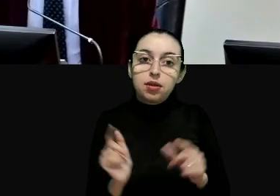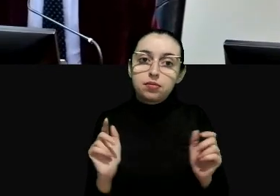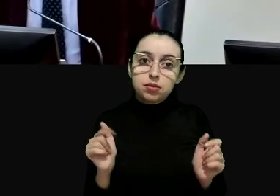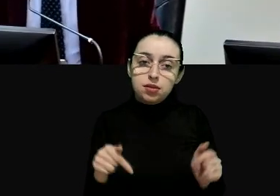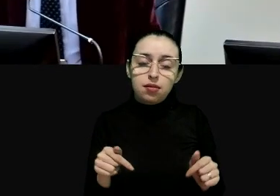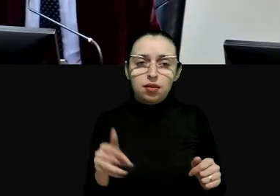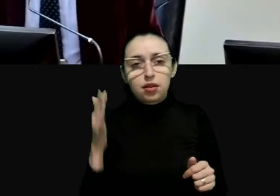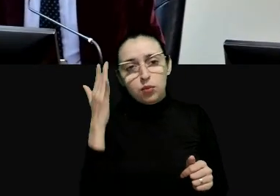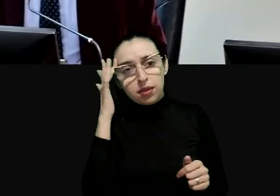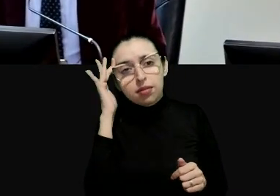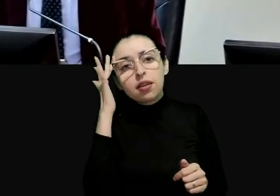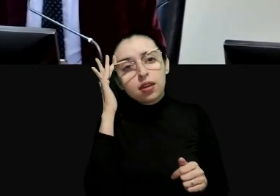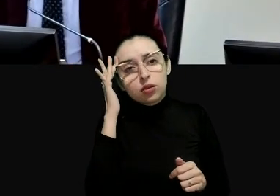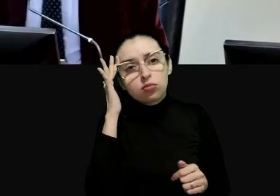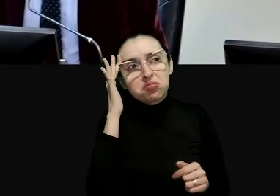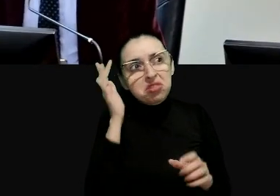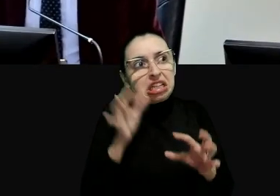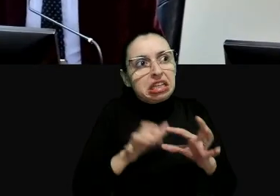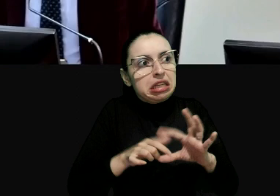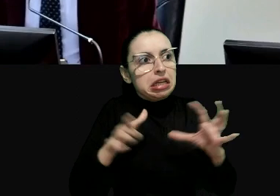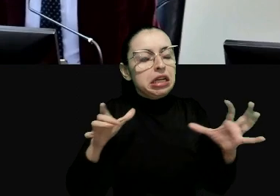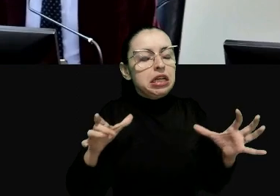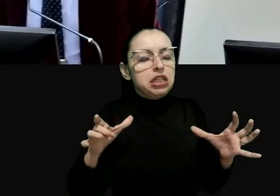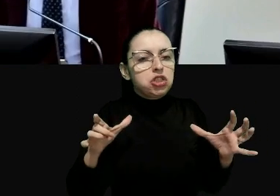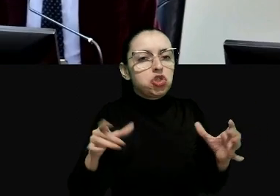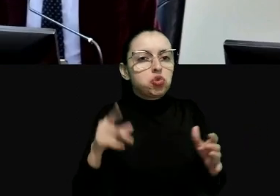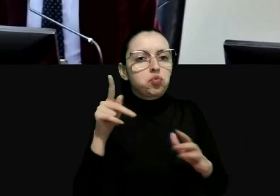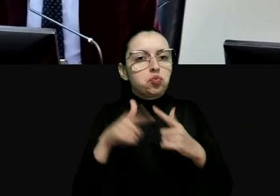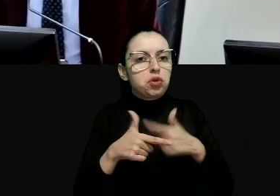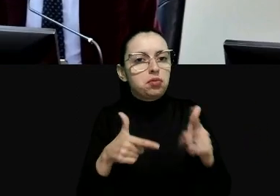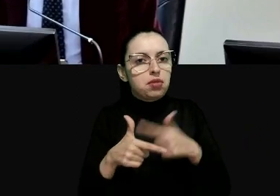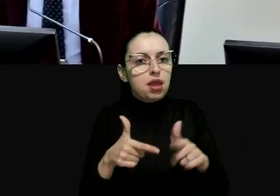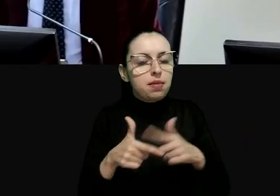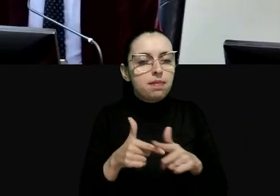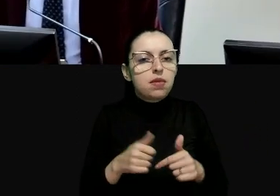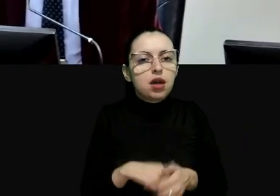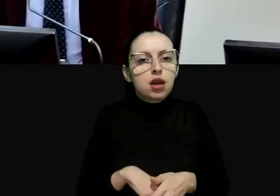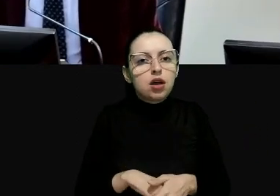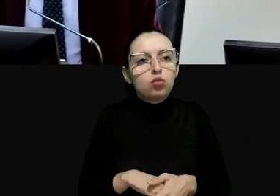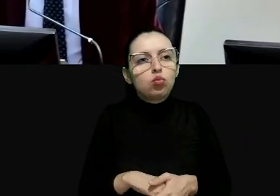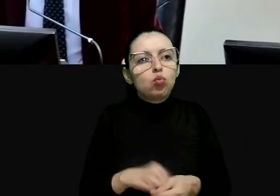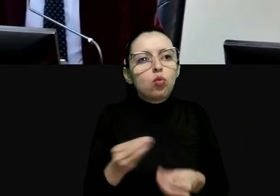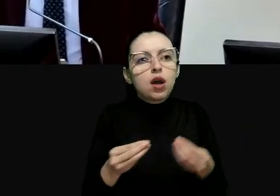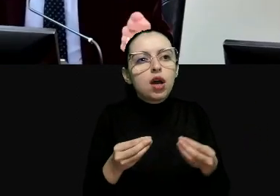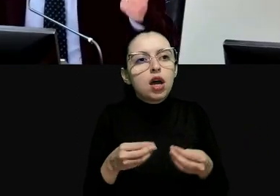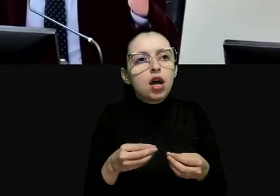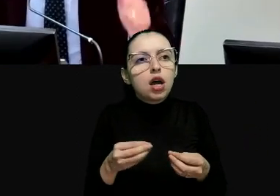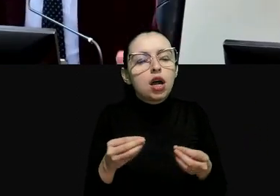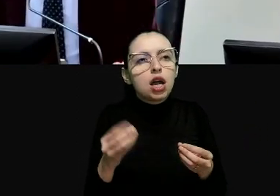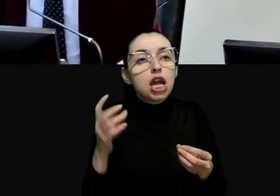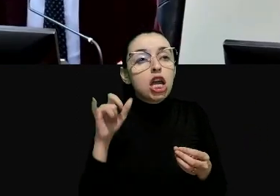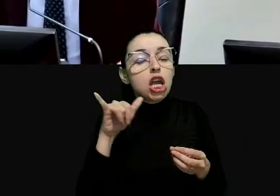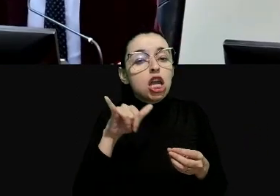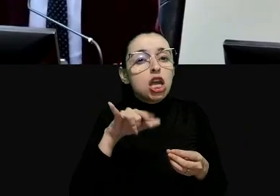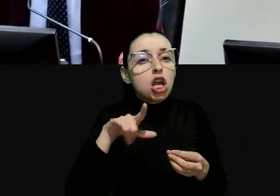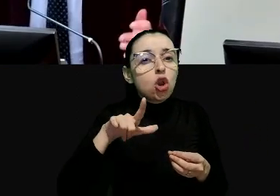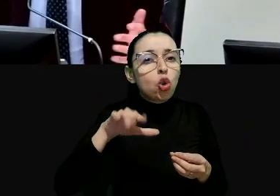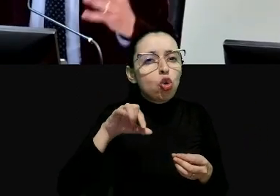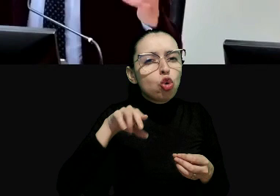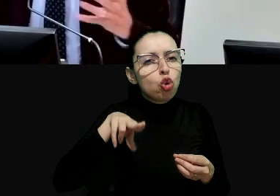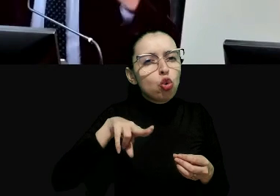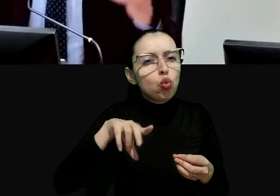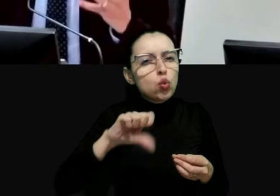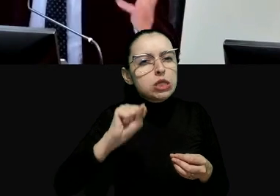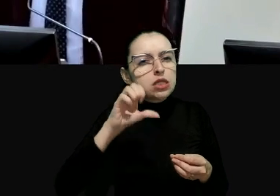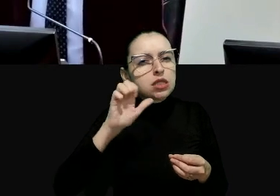aqui eu acho é o grande problema de desigualdade que é uma erosão do Estado de direito porque